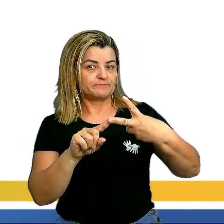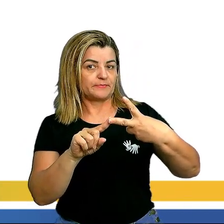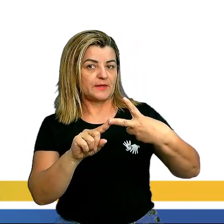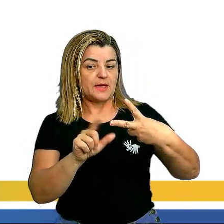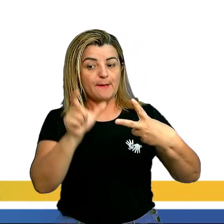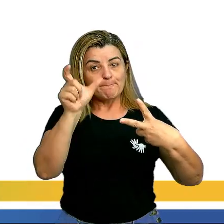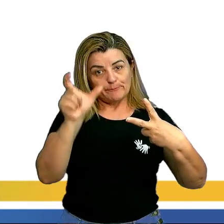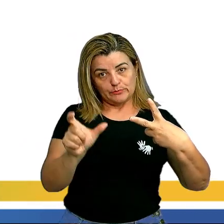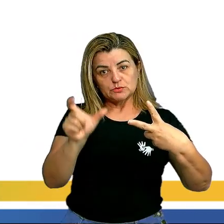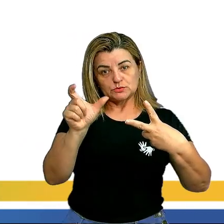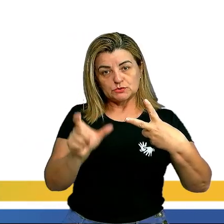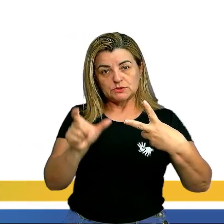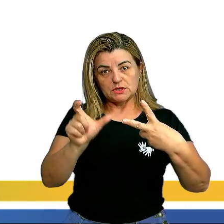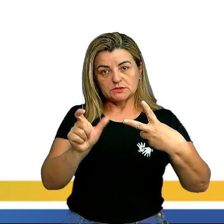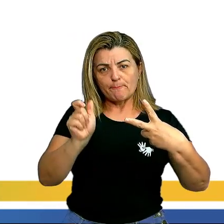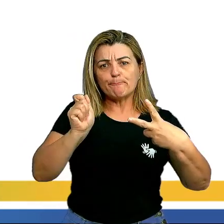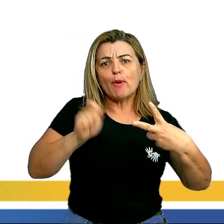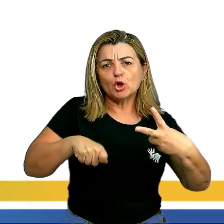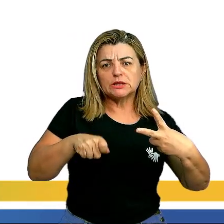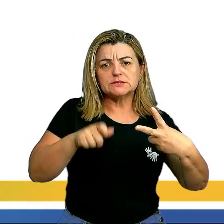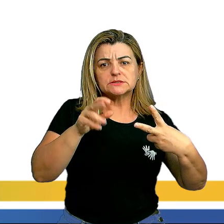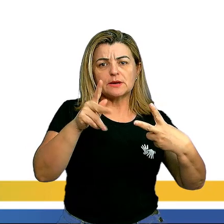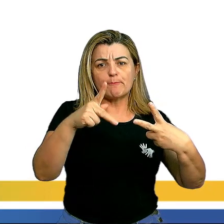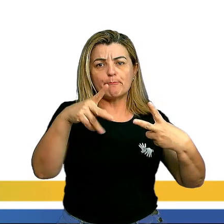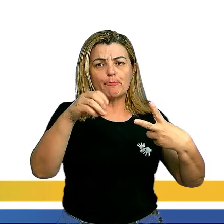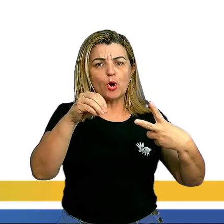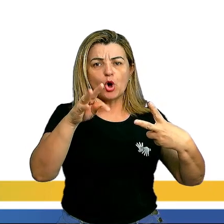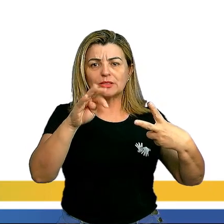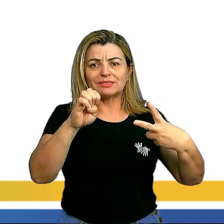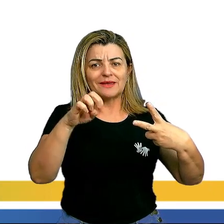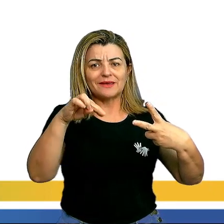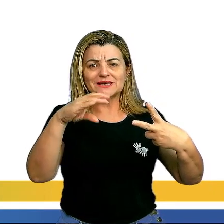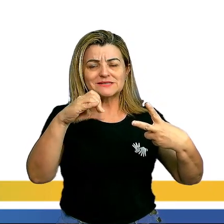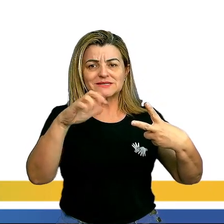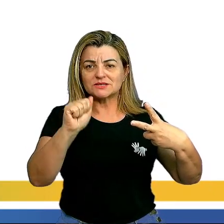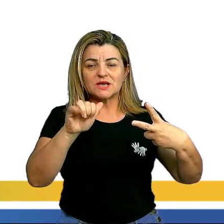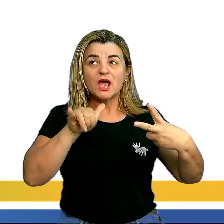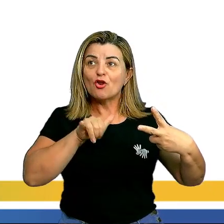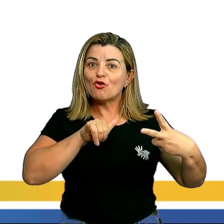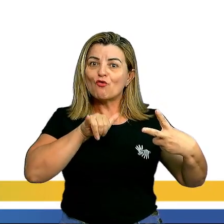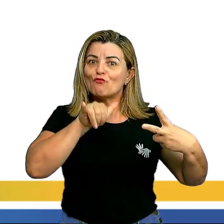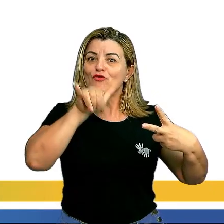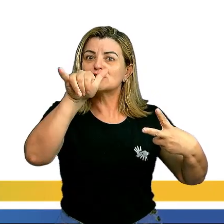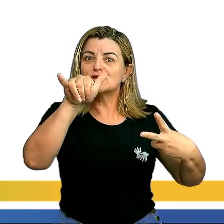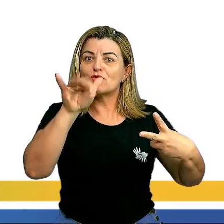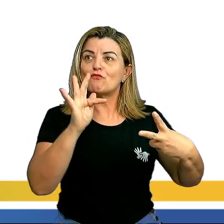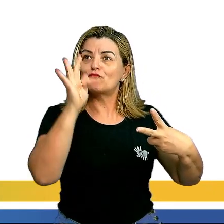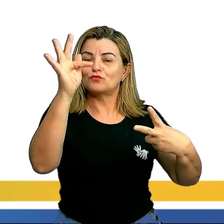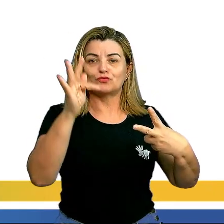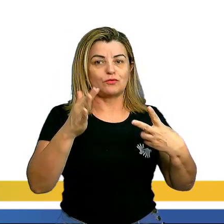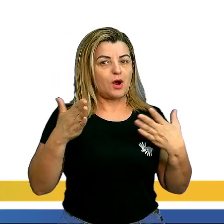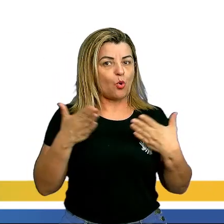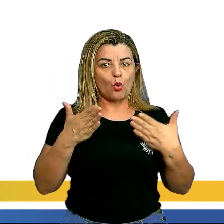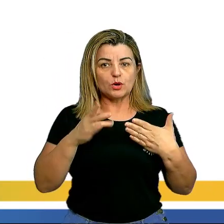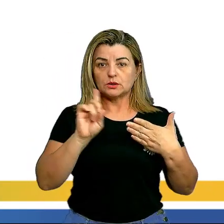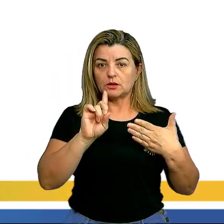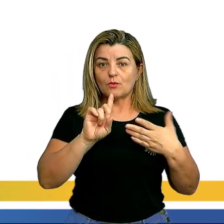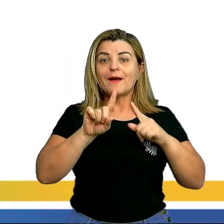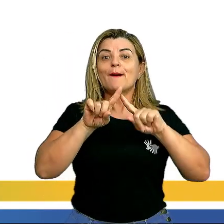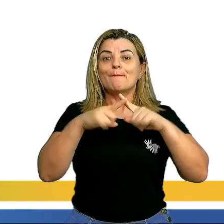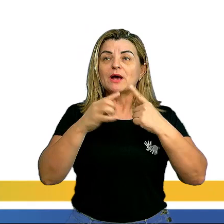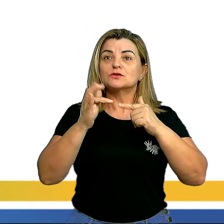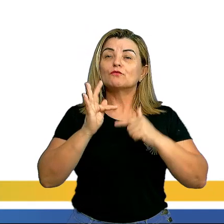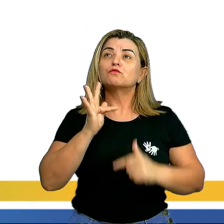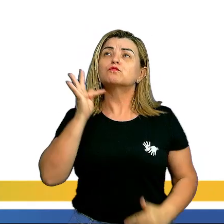Clientes potenciais não viajarão recentemente, mas pretendem